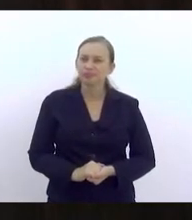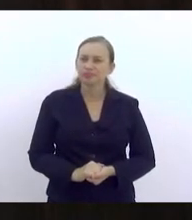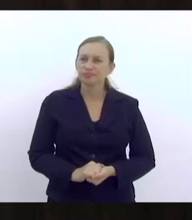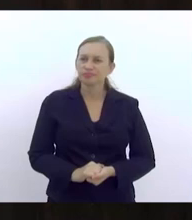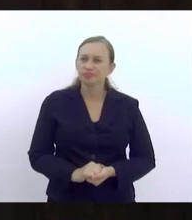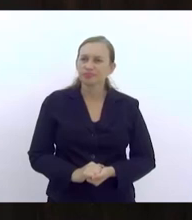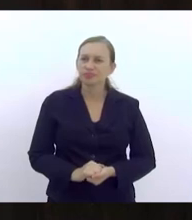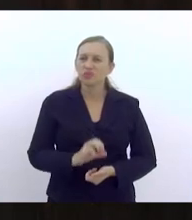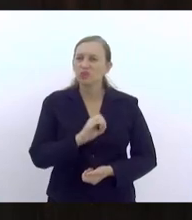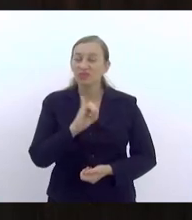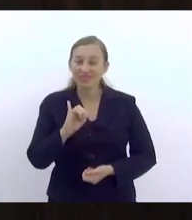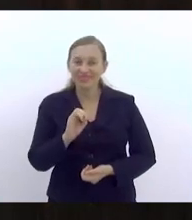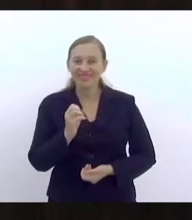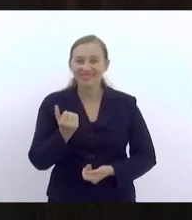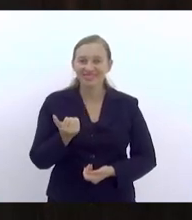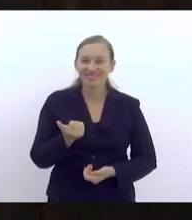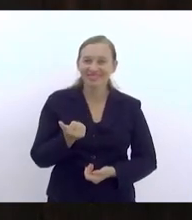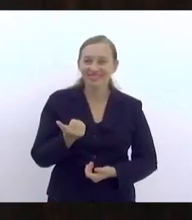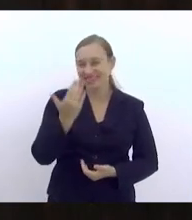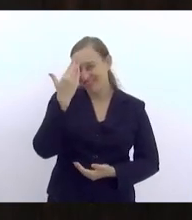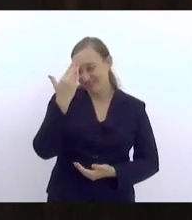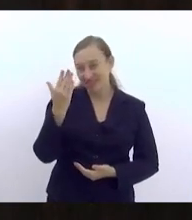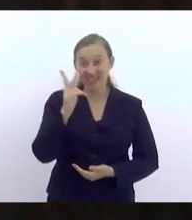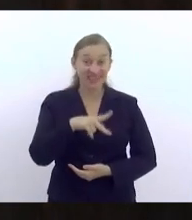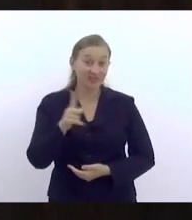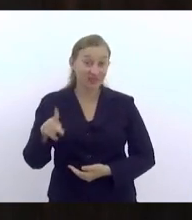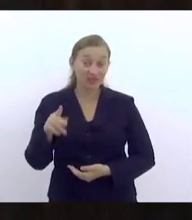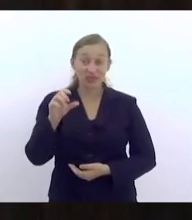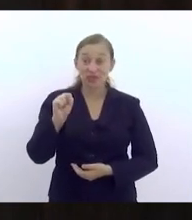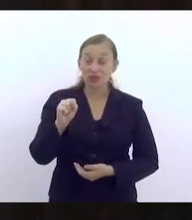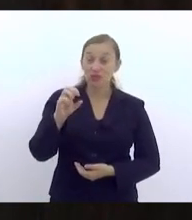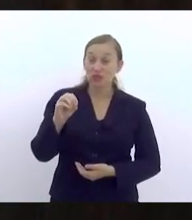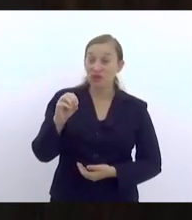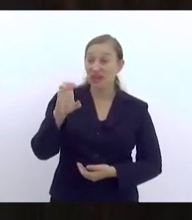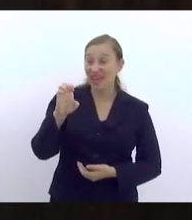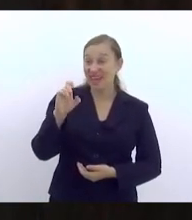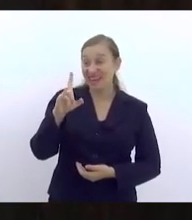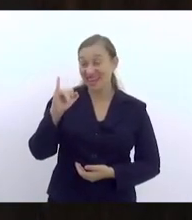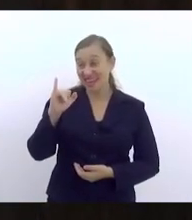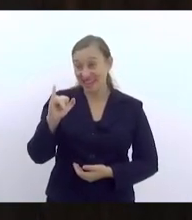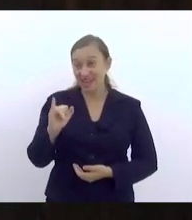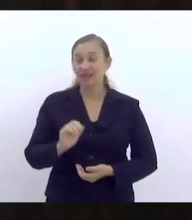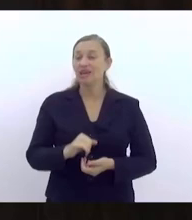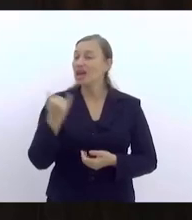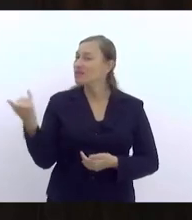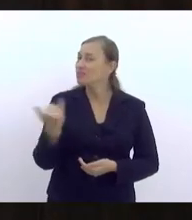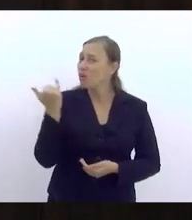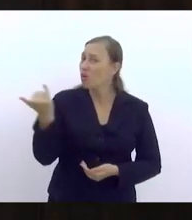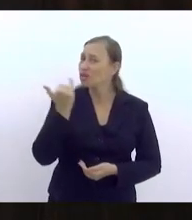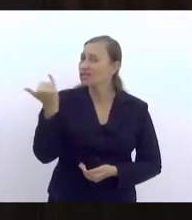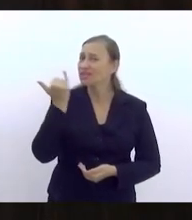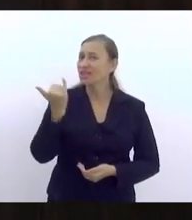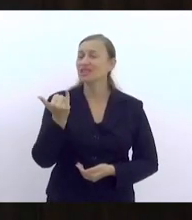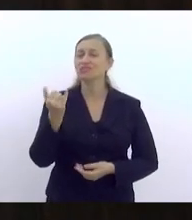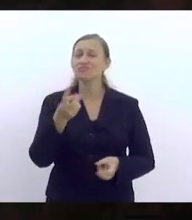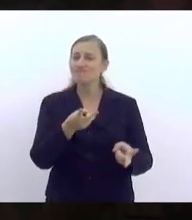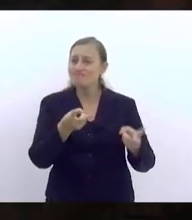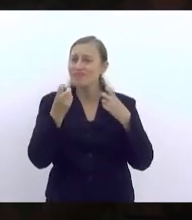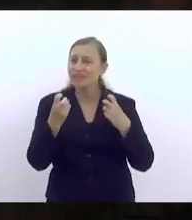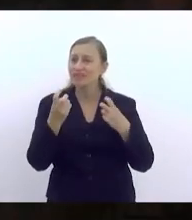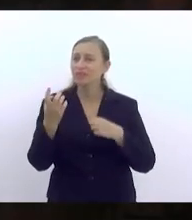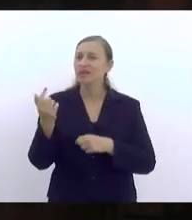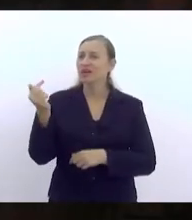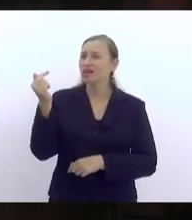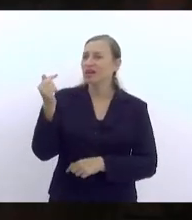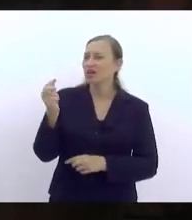Alô. Obrigada, professora Sueli. É bastante importante nós percebermos que a